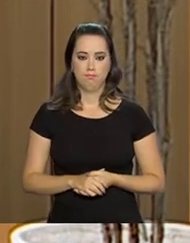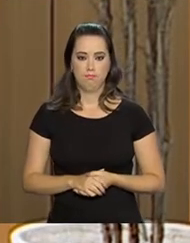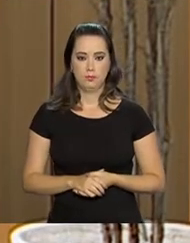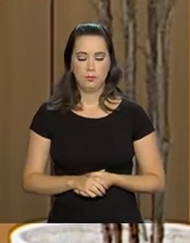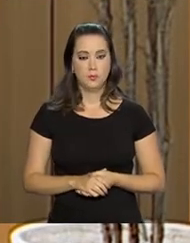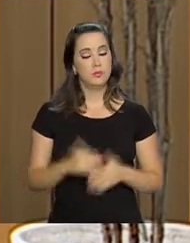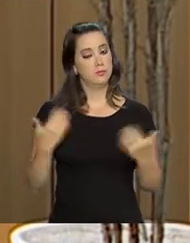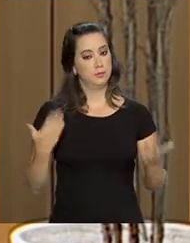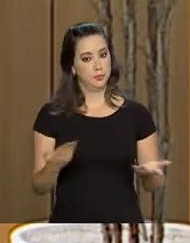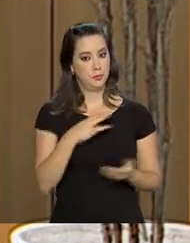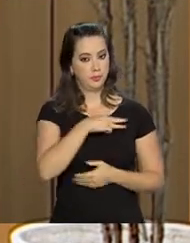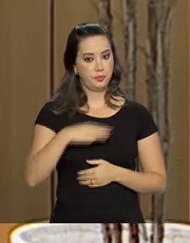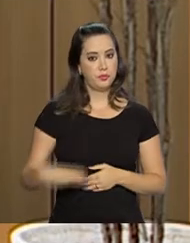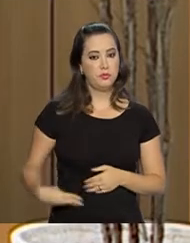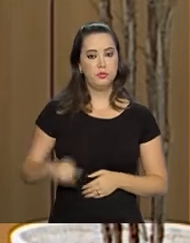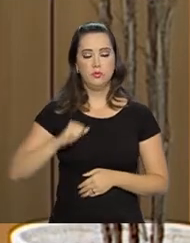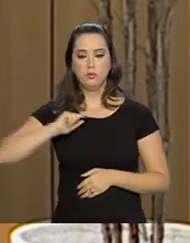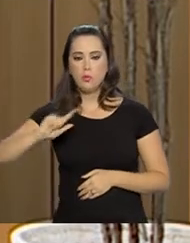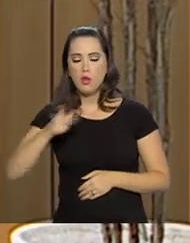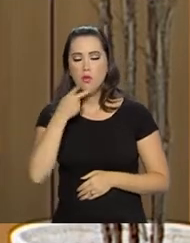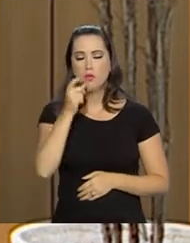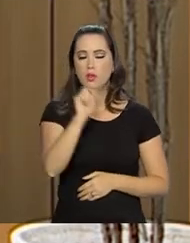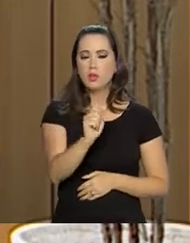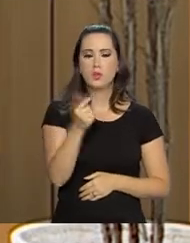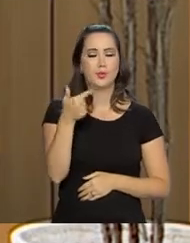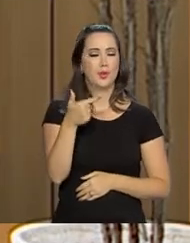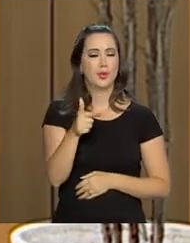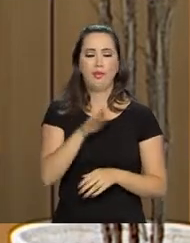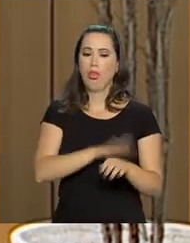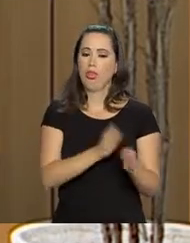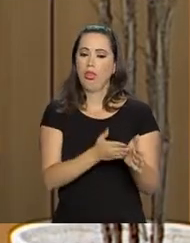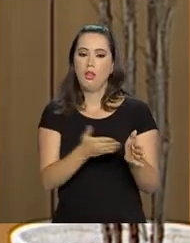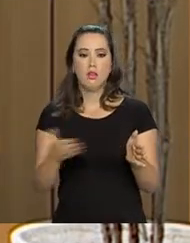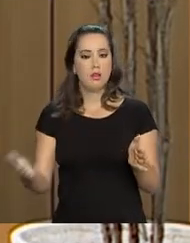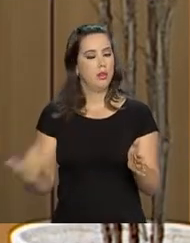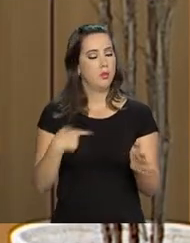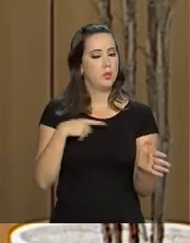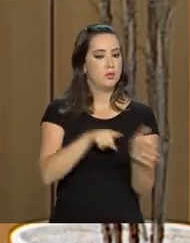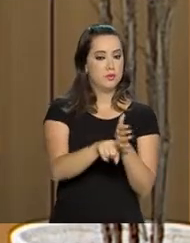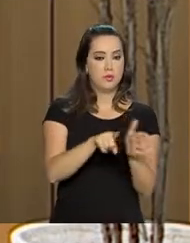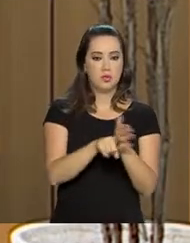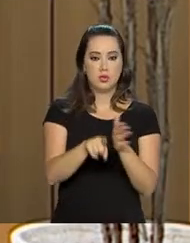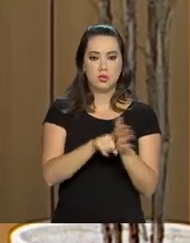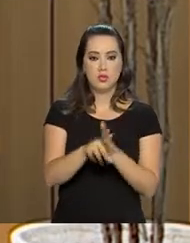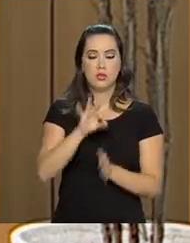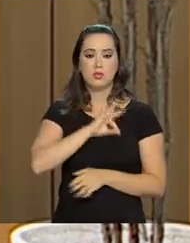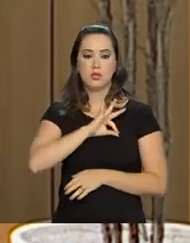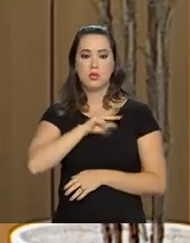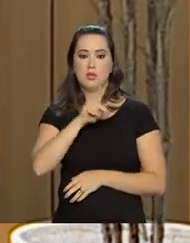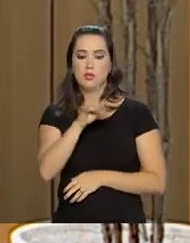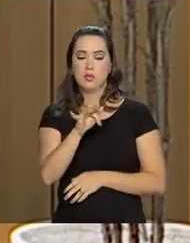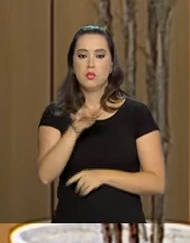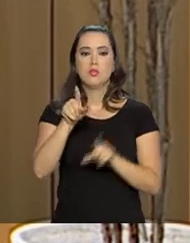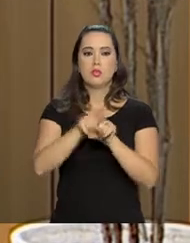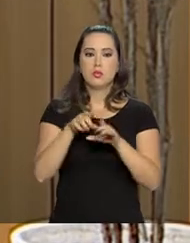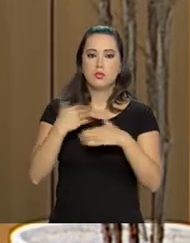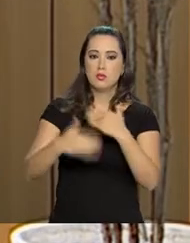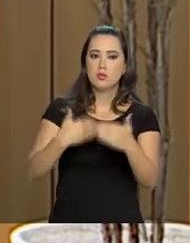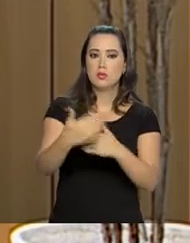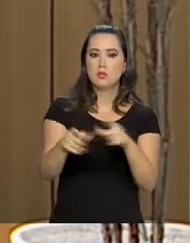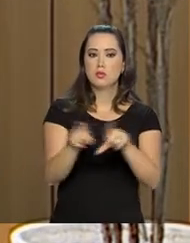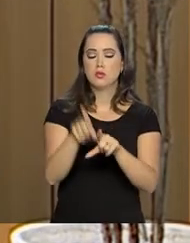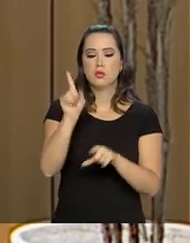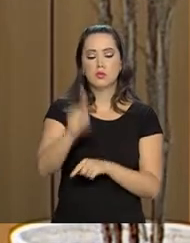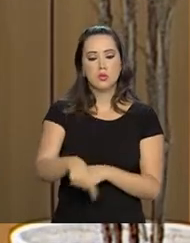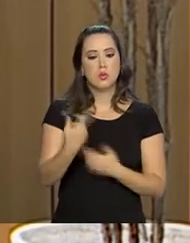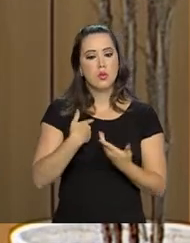Olha, e o ministro Raul Jugman, ele disse que não há prazo para que essa investigação fique pronta da Polícia Federal e que esse pedido, feito pela Procuradoria